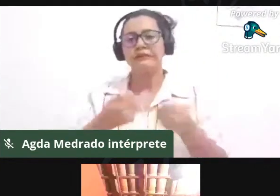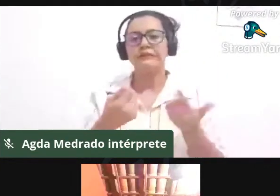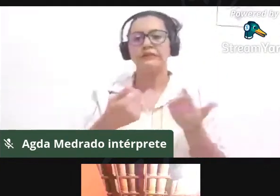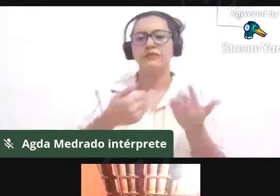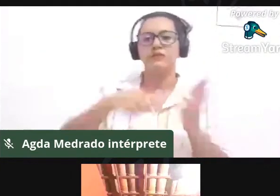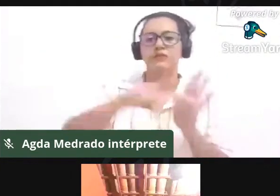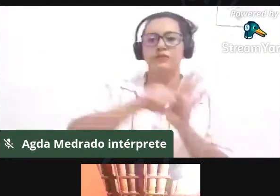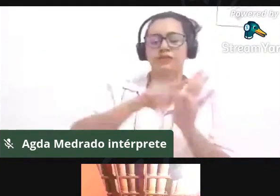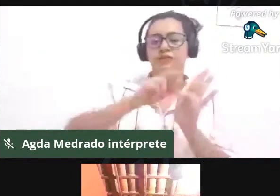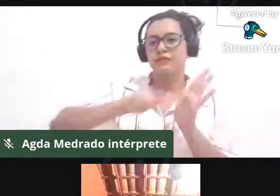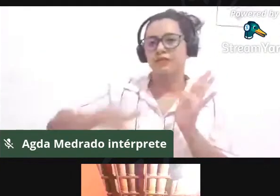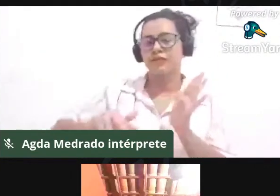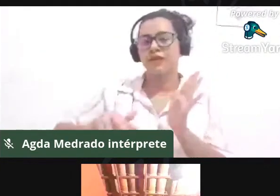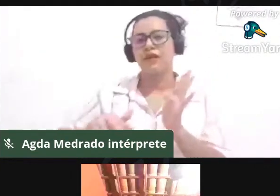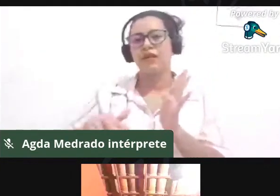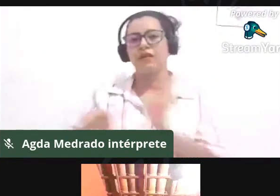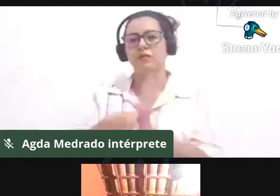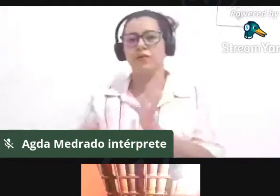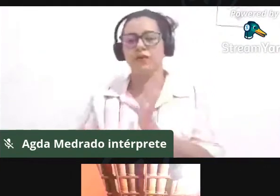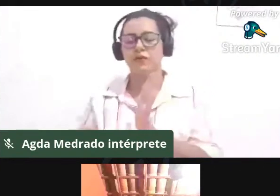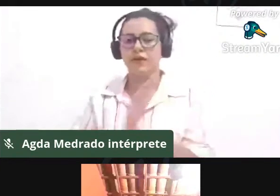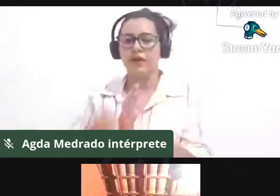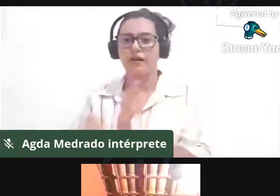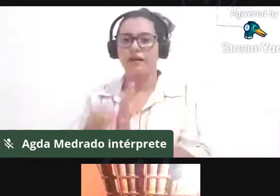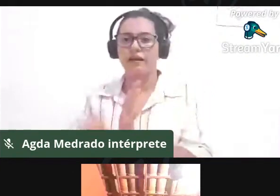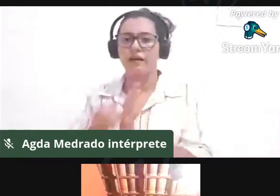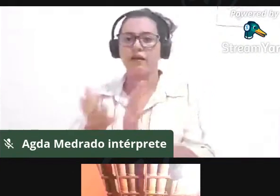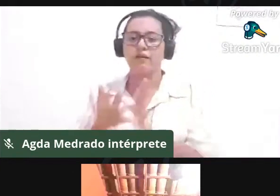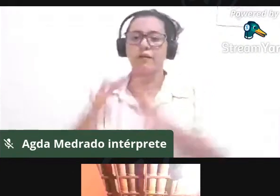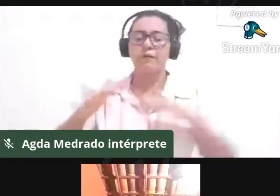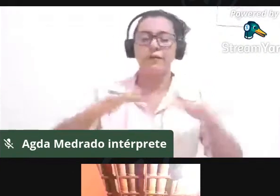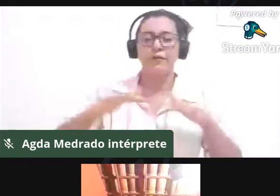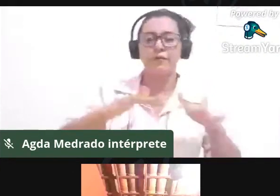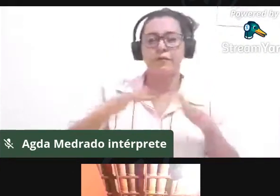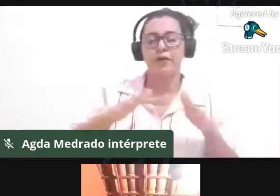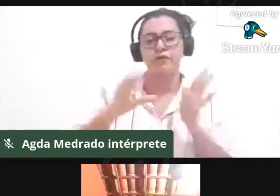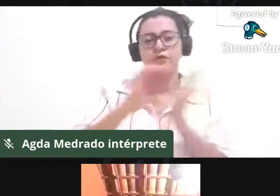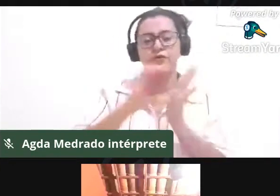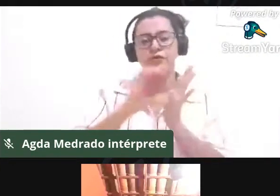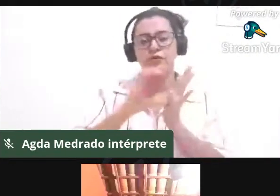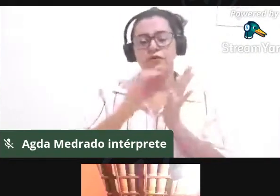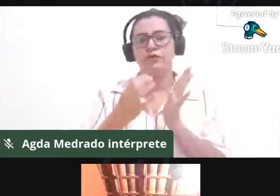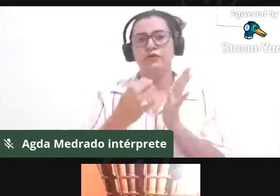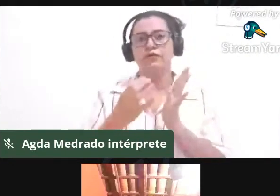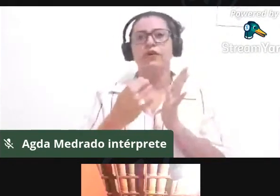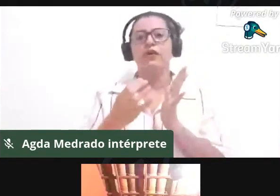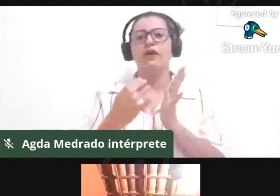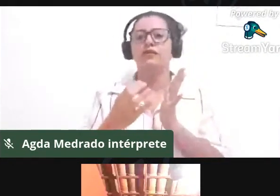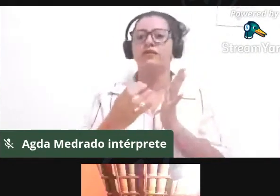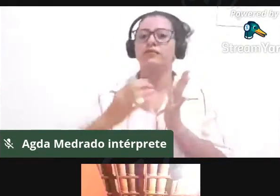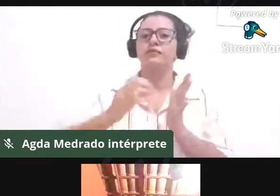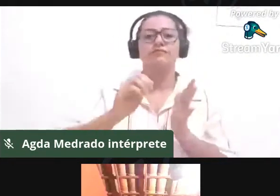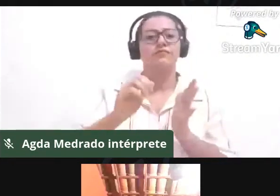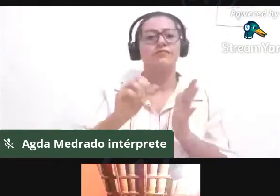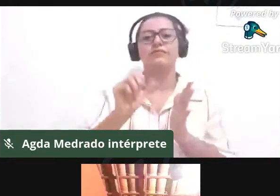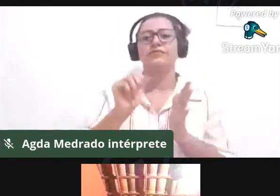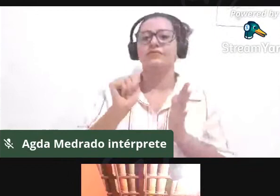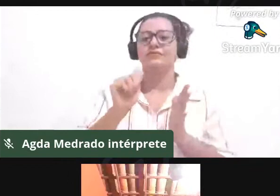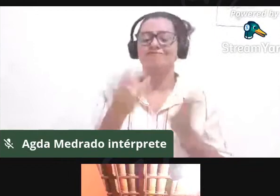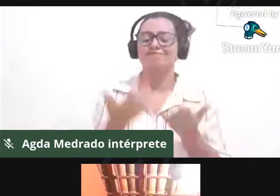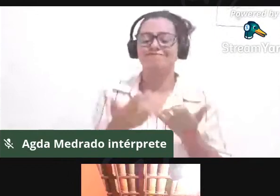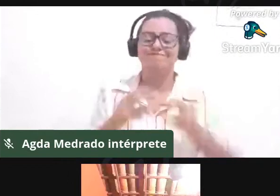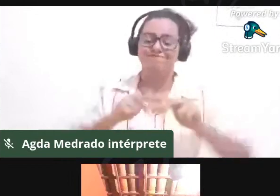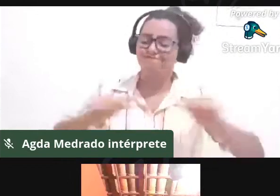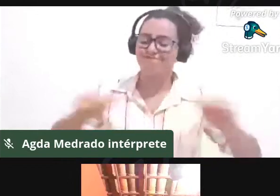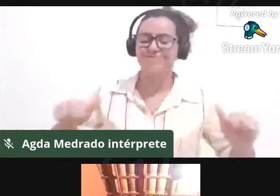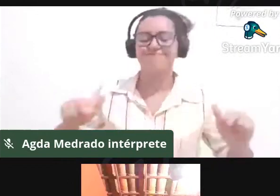Agrária, Terras Devolutas, Movimentos Sociais Rurais e Assentamentos Rurais. Primeiro, agradecer a presença de ambos. É um prazer